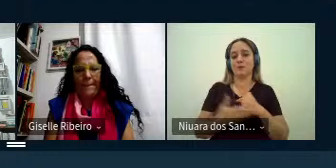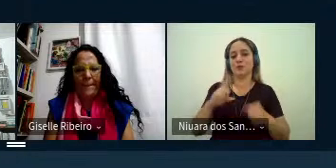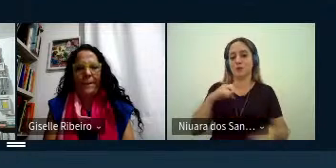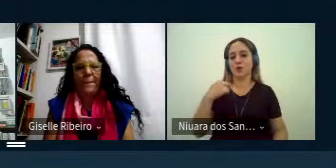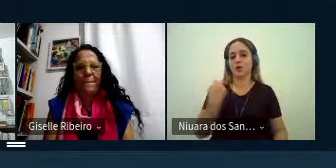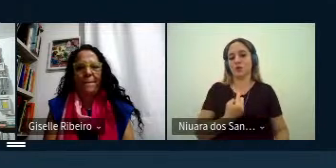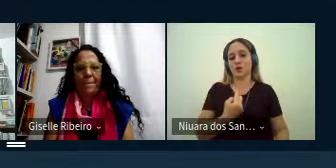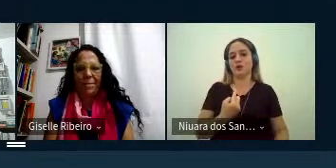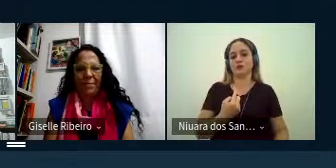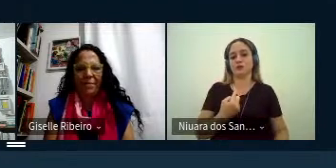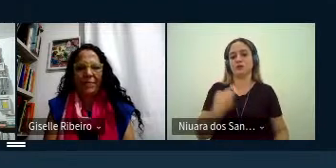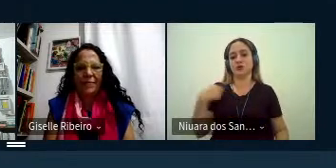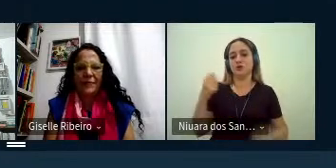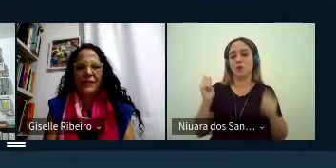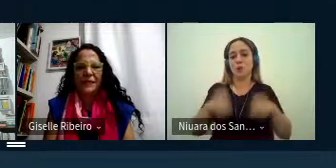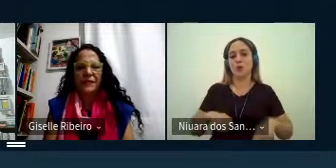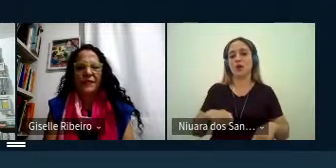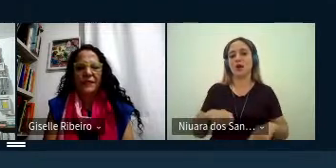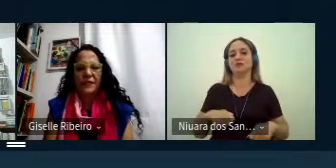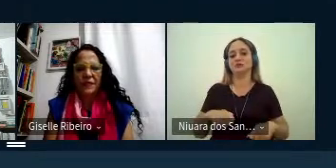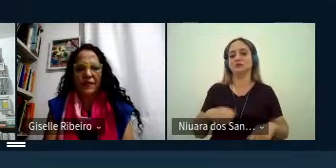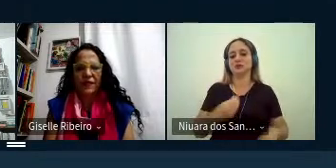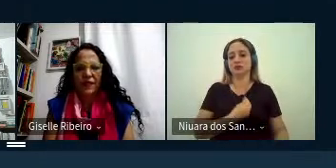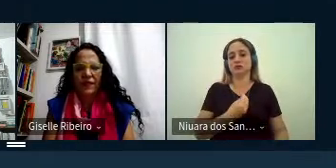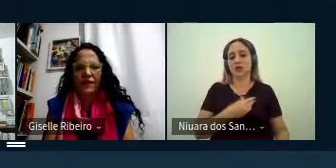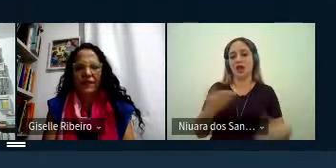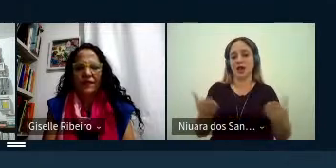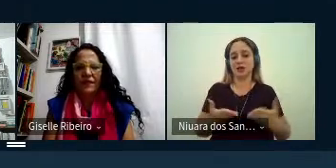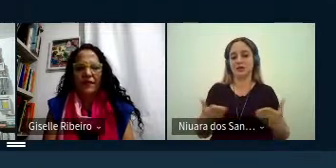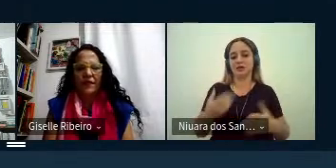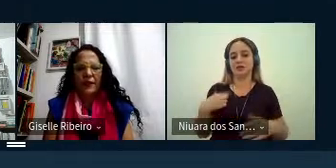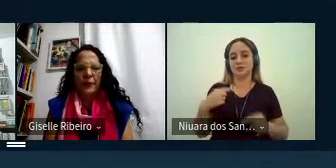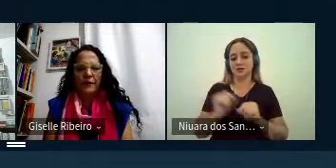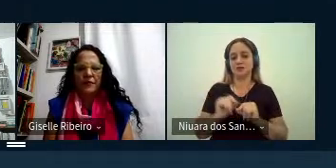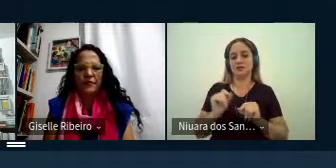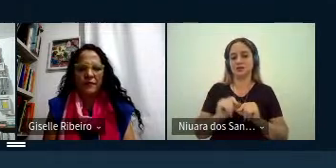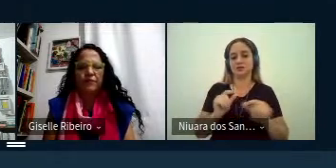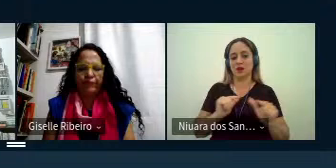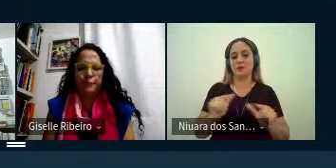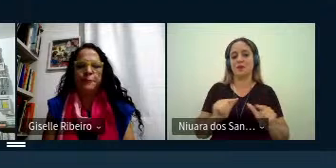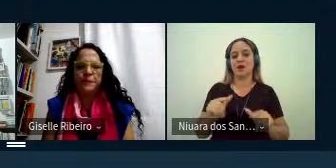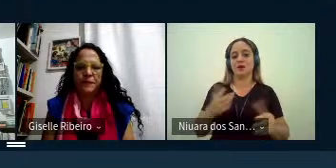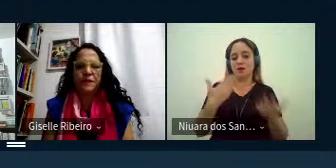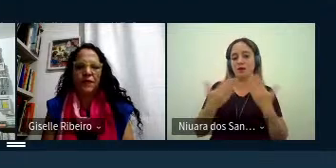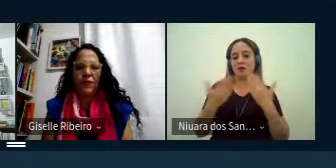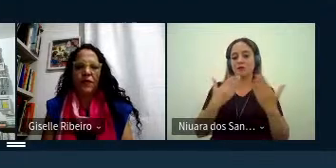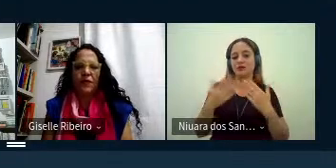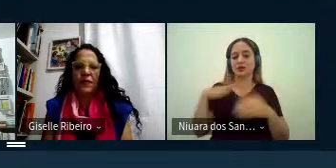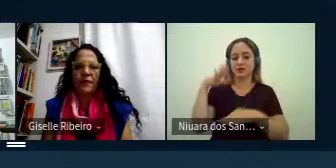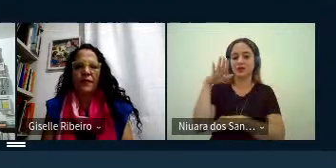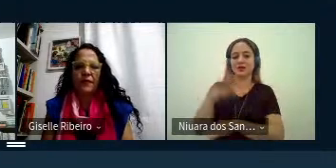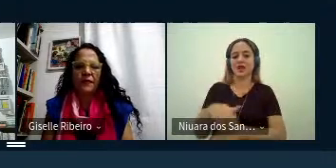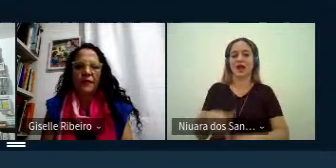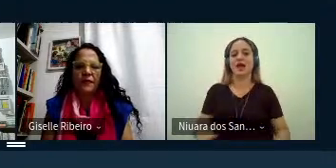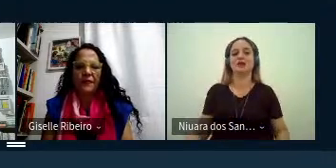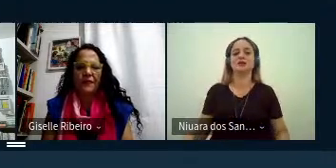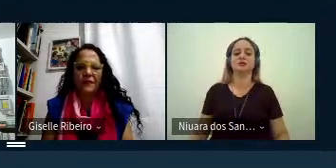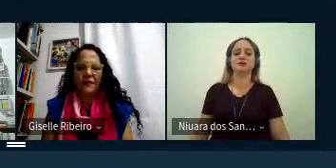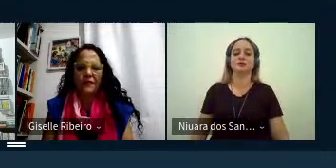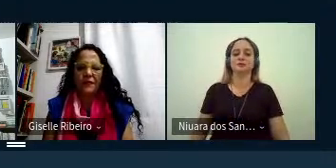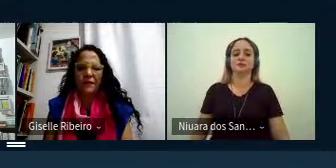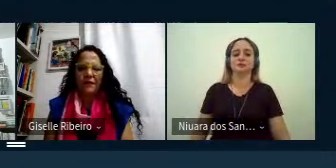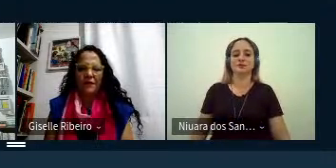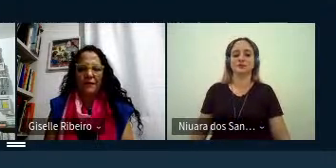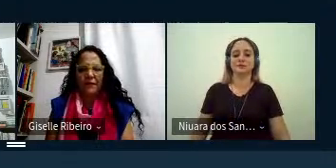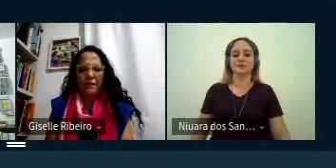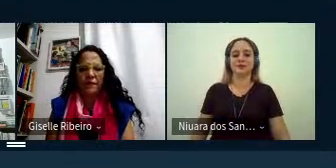nós para que nós pudéssemos estar aqui desenvolvendo dialogando durante essa tarde é fundamental